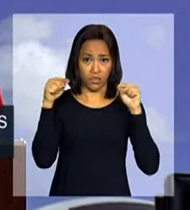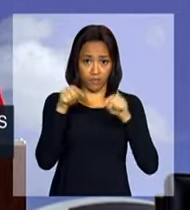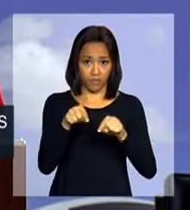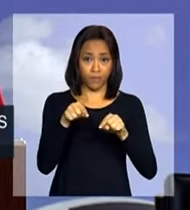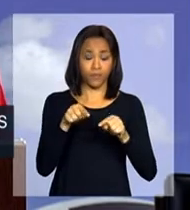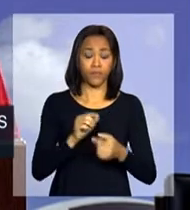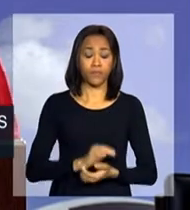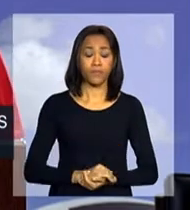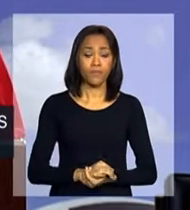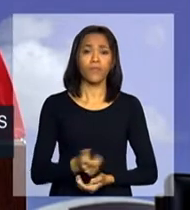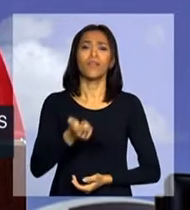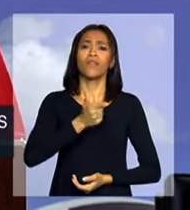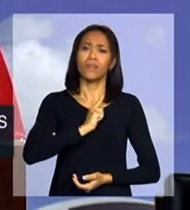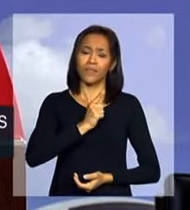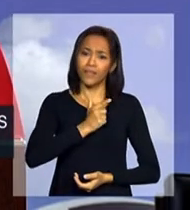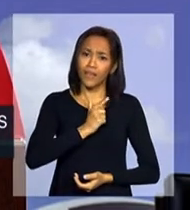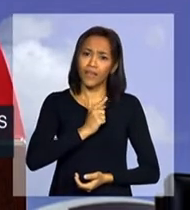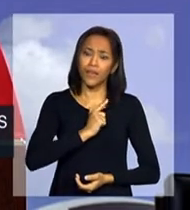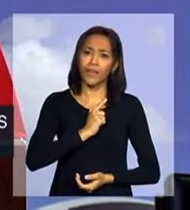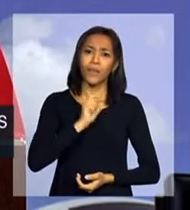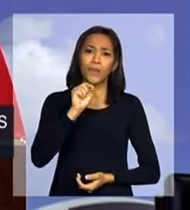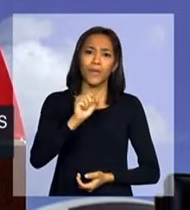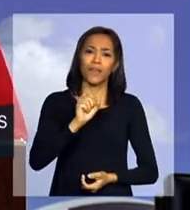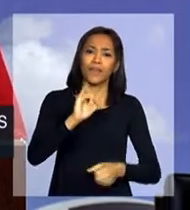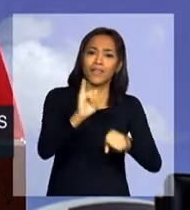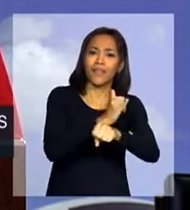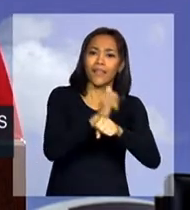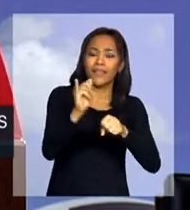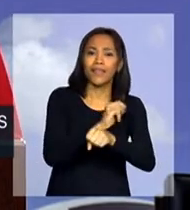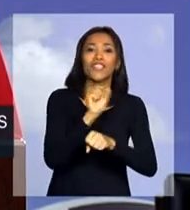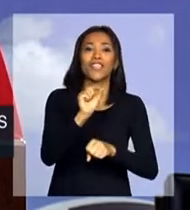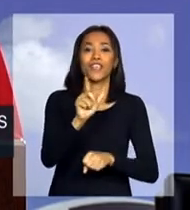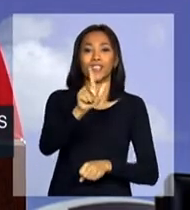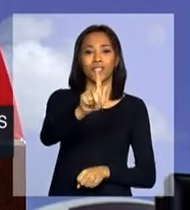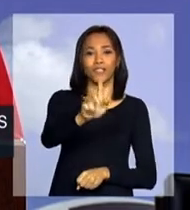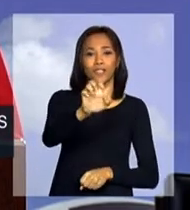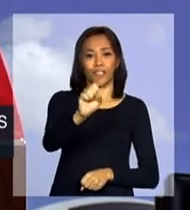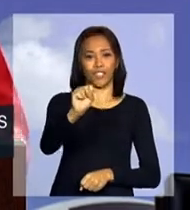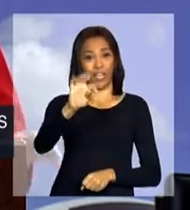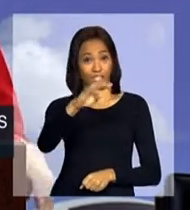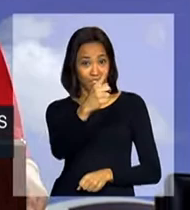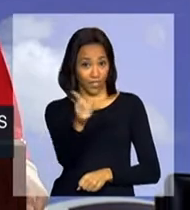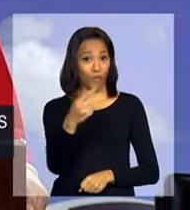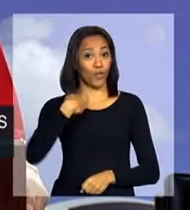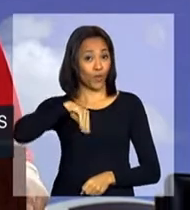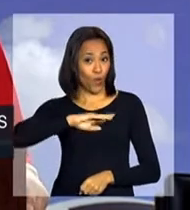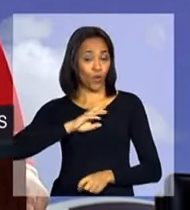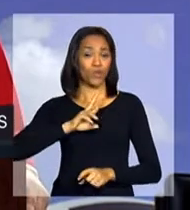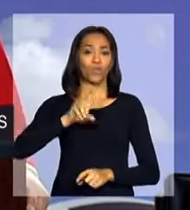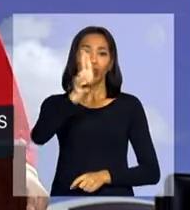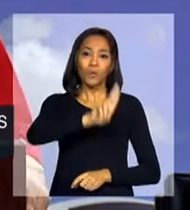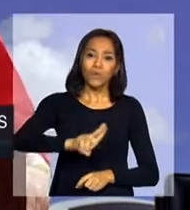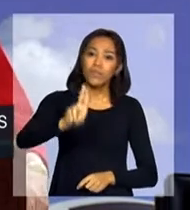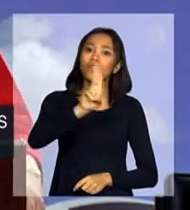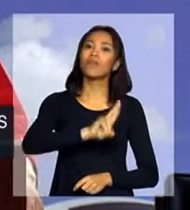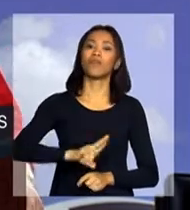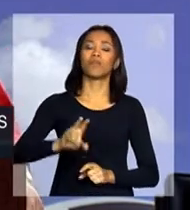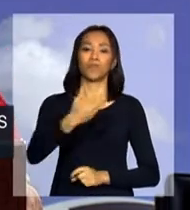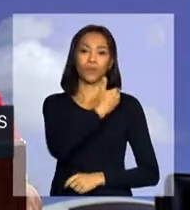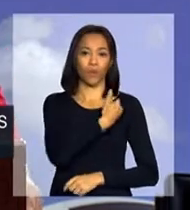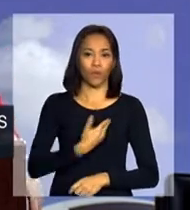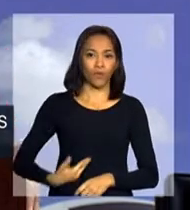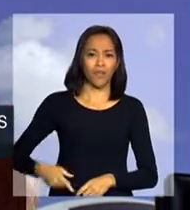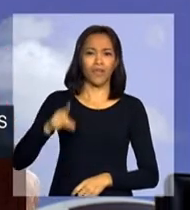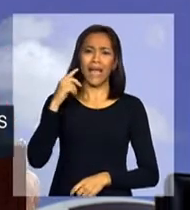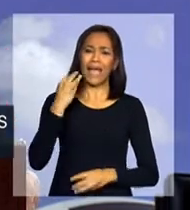muito de um método de gestão que nós usamos no governo. Trata-se de potencializar os